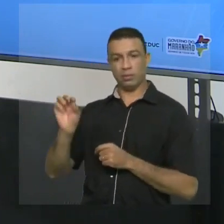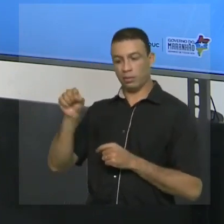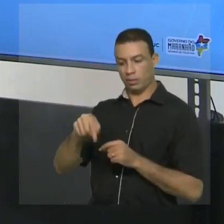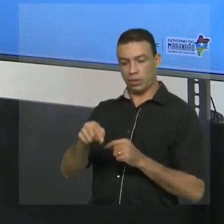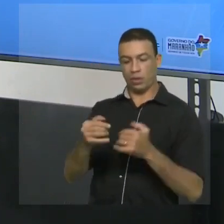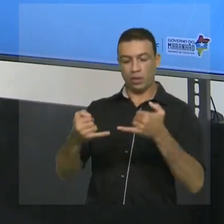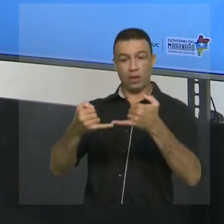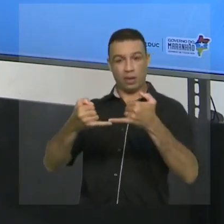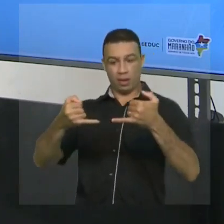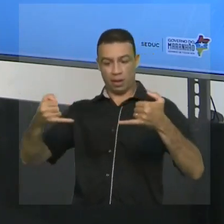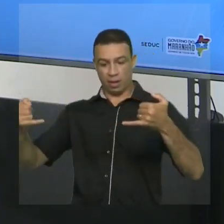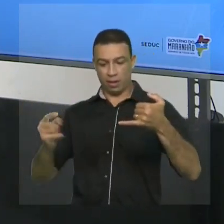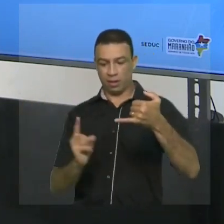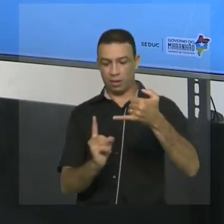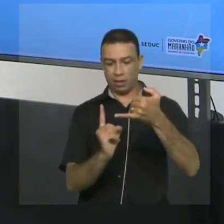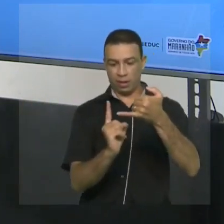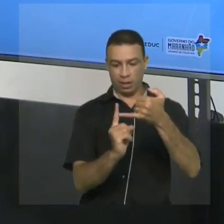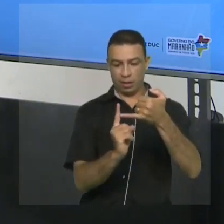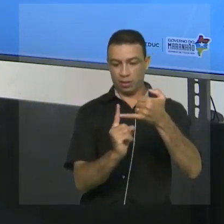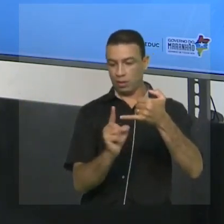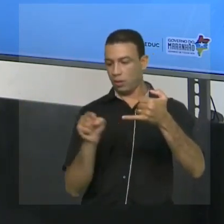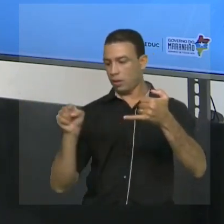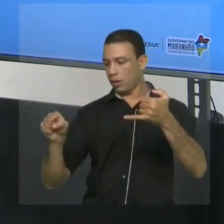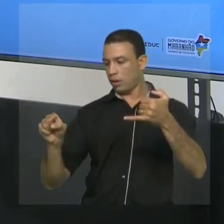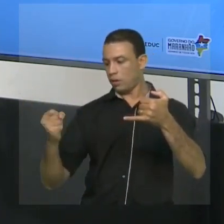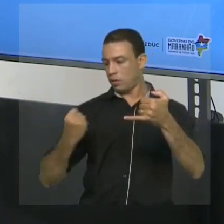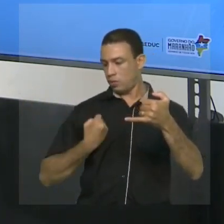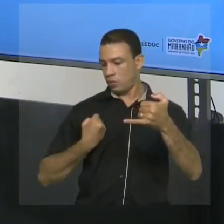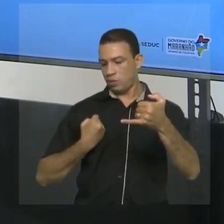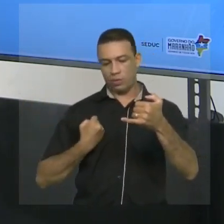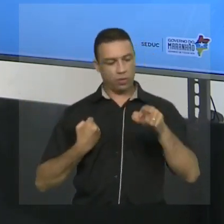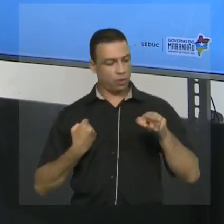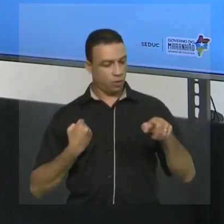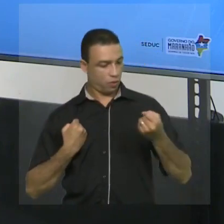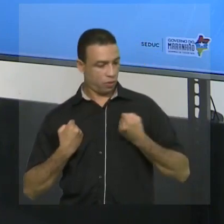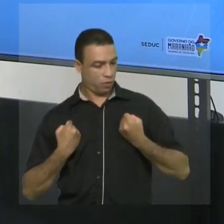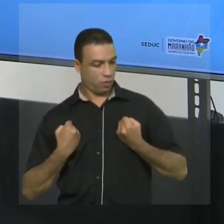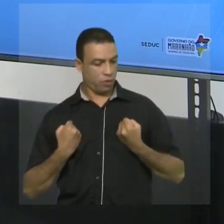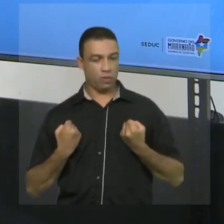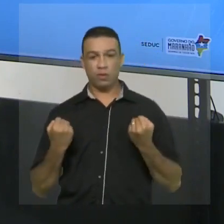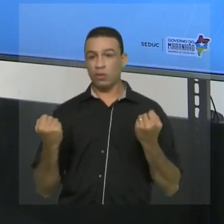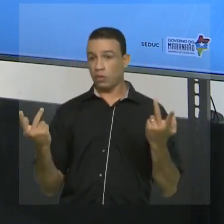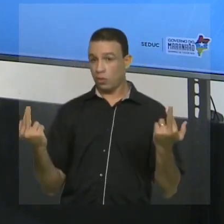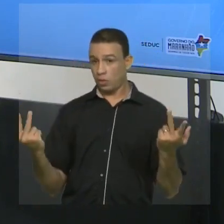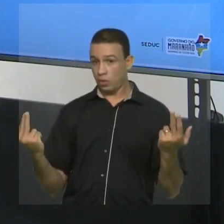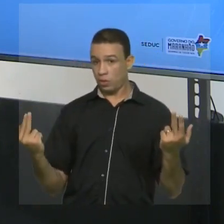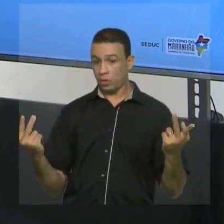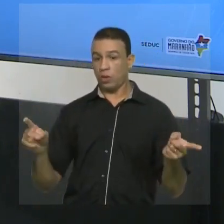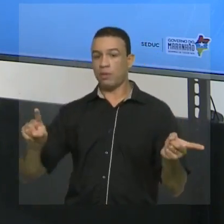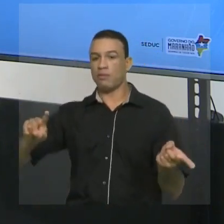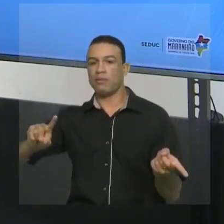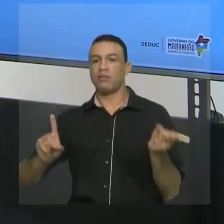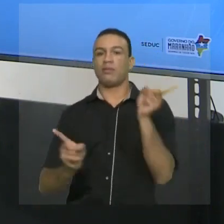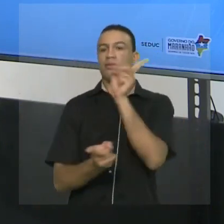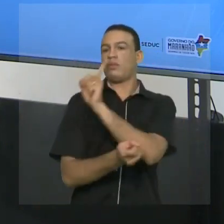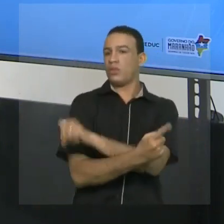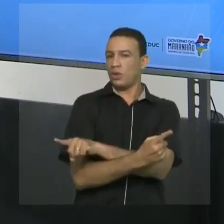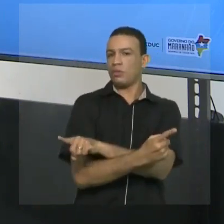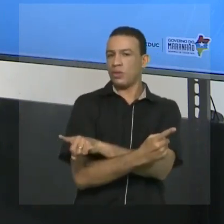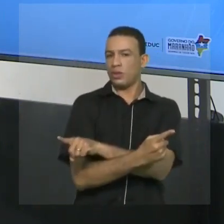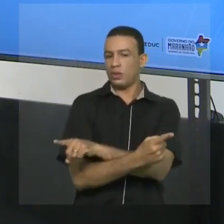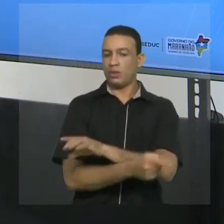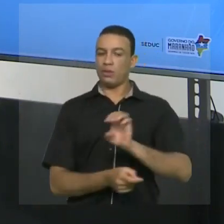da reta e possuem módulos iguais. Então, o nome já fala. Números opostos. Está um do lado